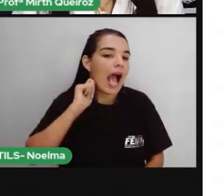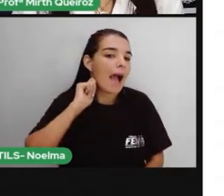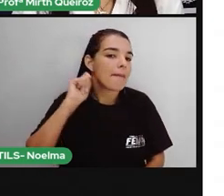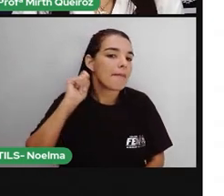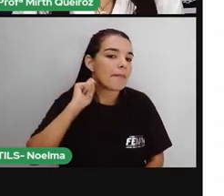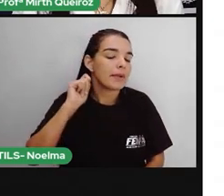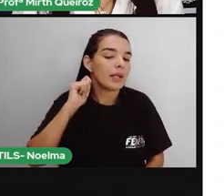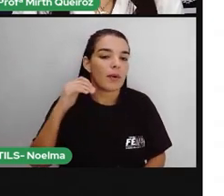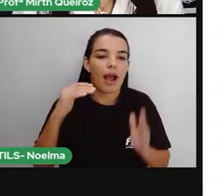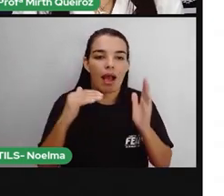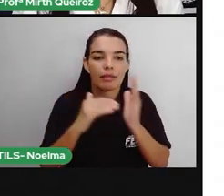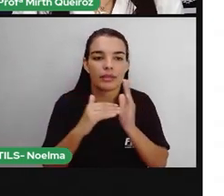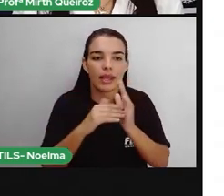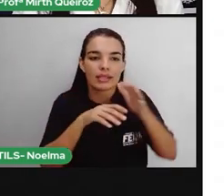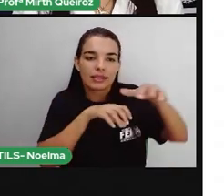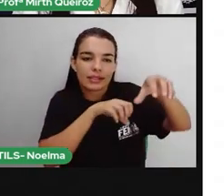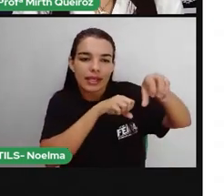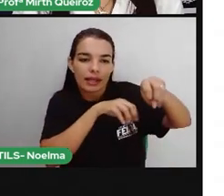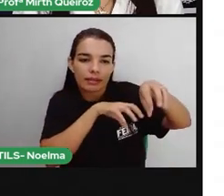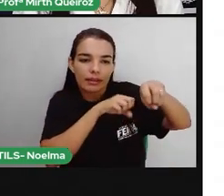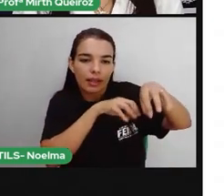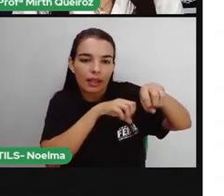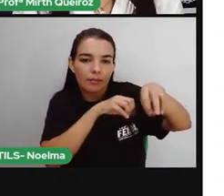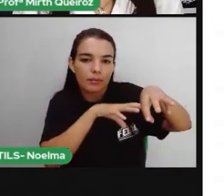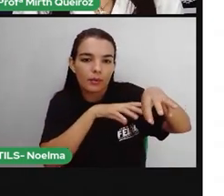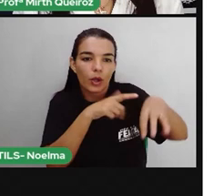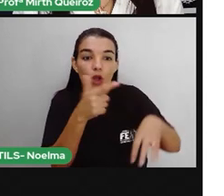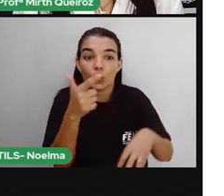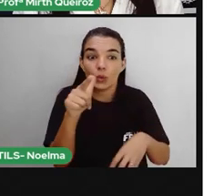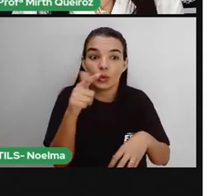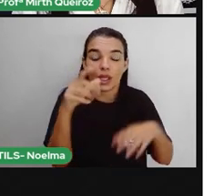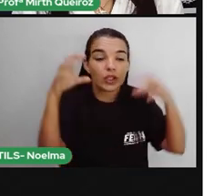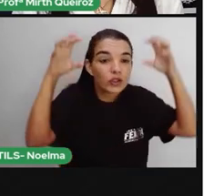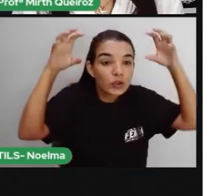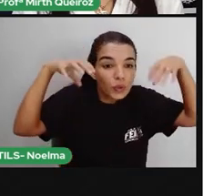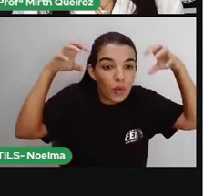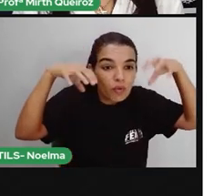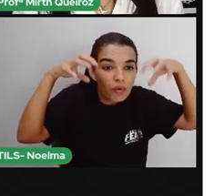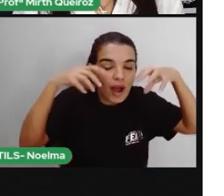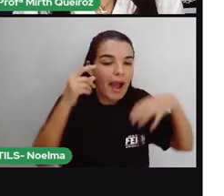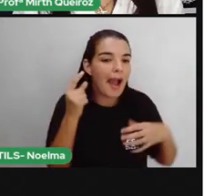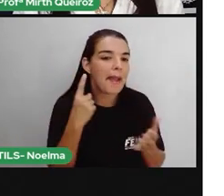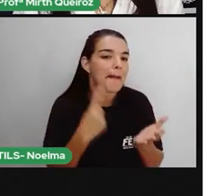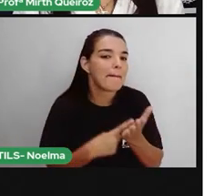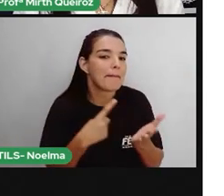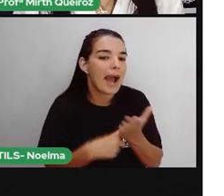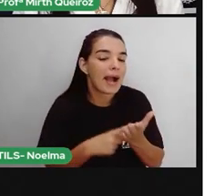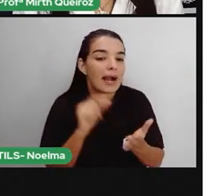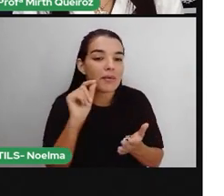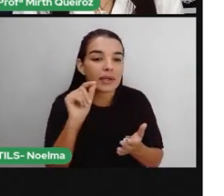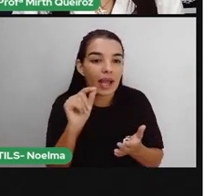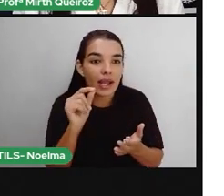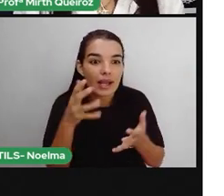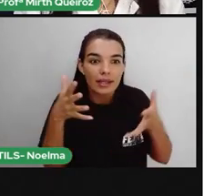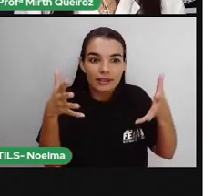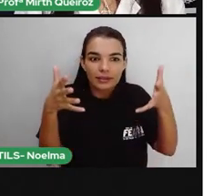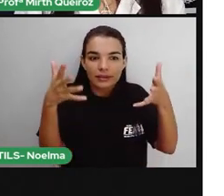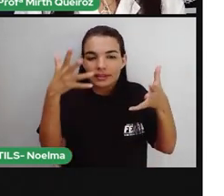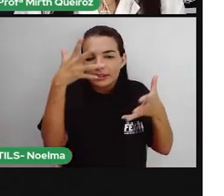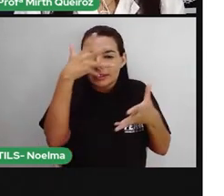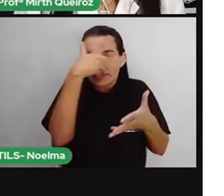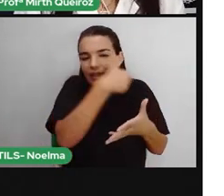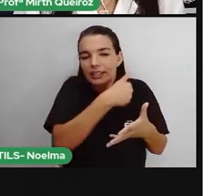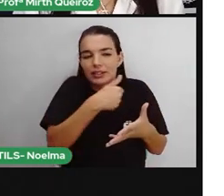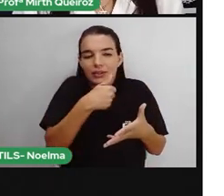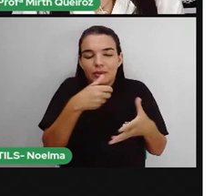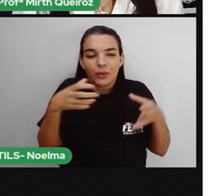setembro, a ausência das chuvas é marcada por belíssimas paisagens, que atraem turistas de todos os cantos. Tanto os